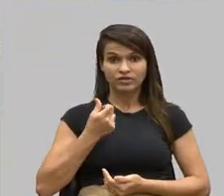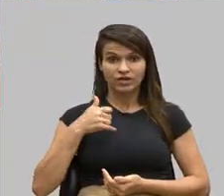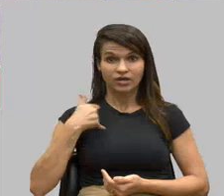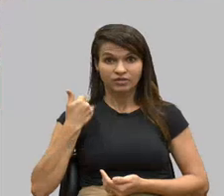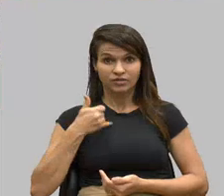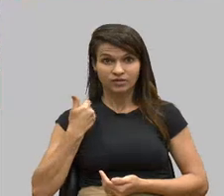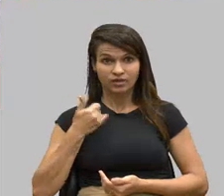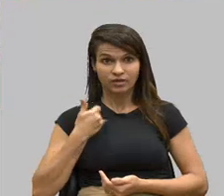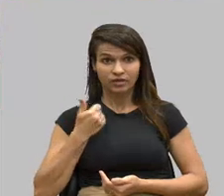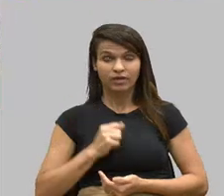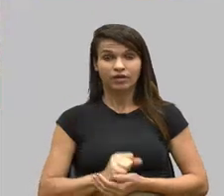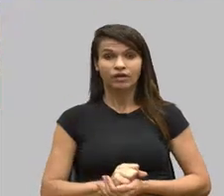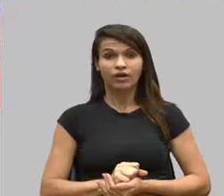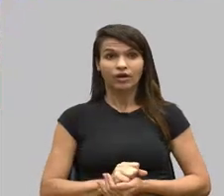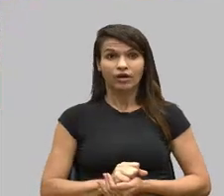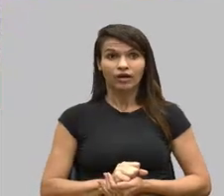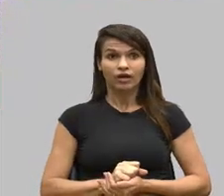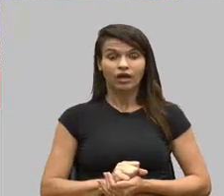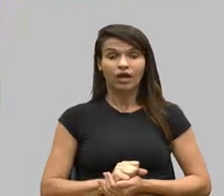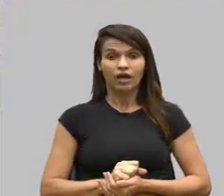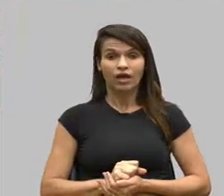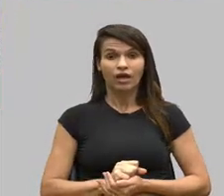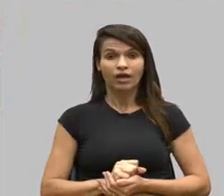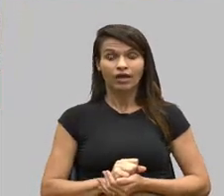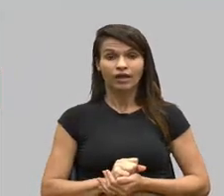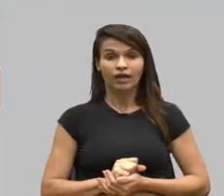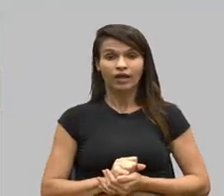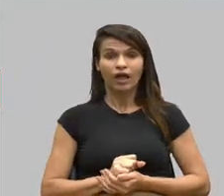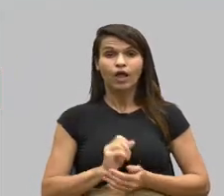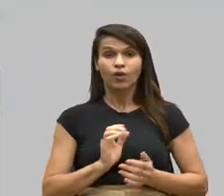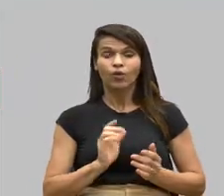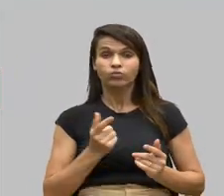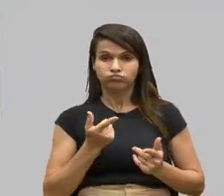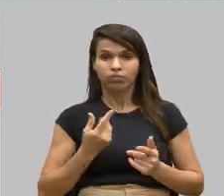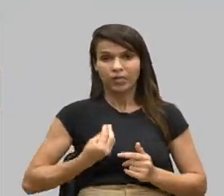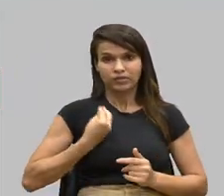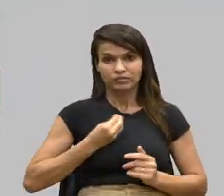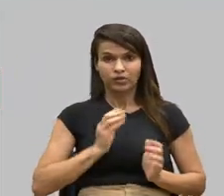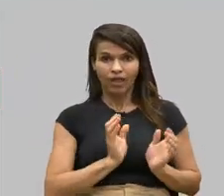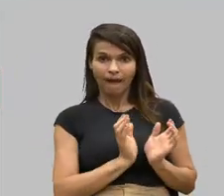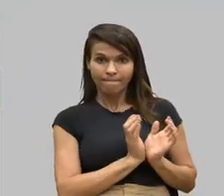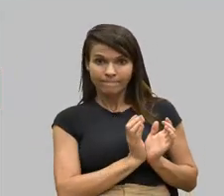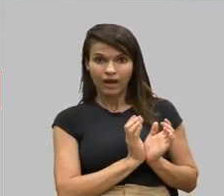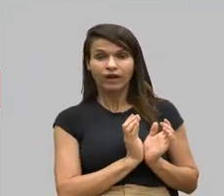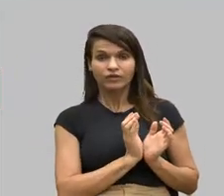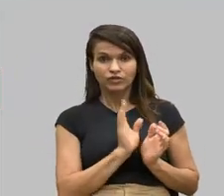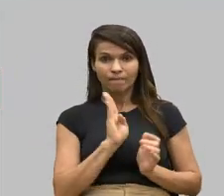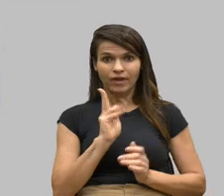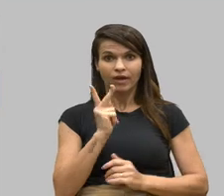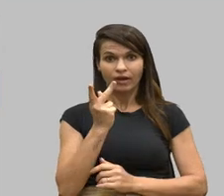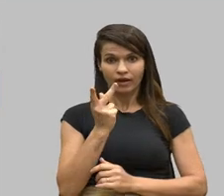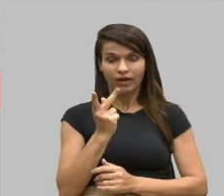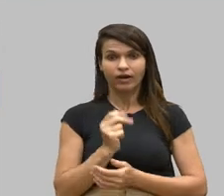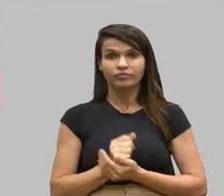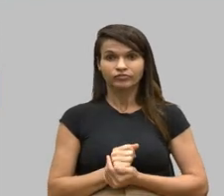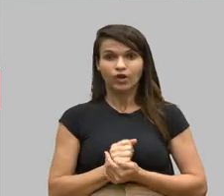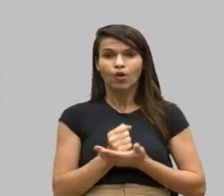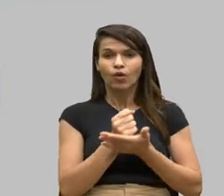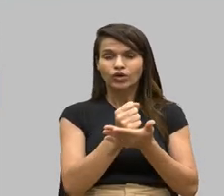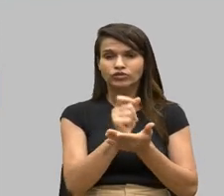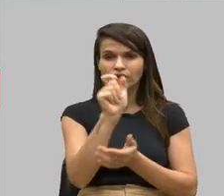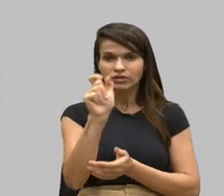na PAI, para os donos de PH. As pessoas, a semana,